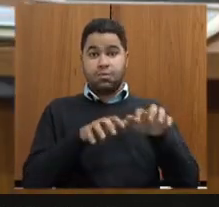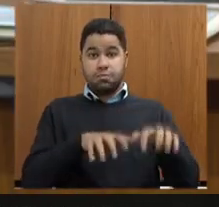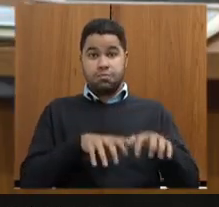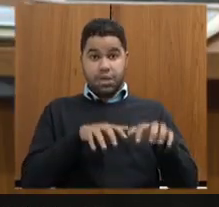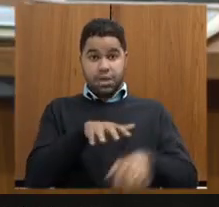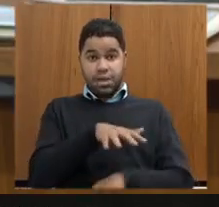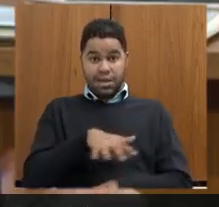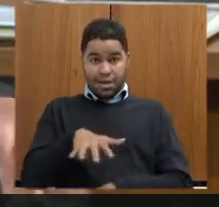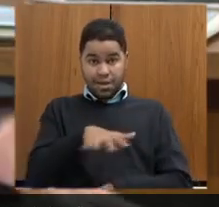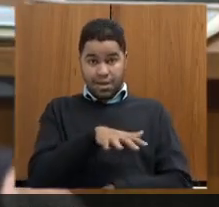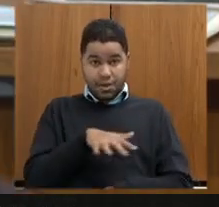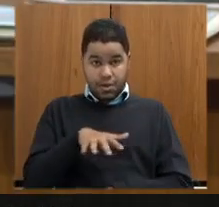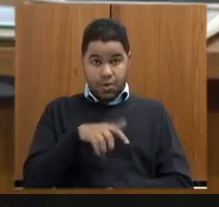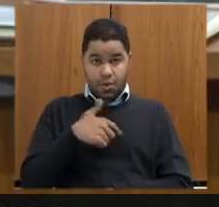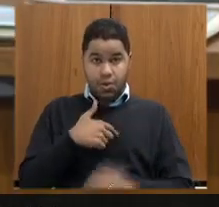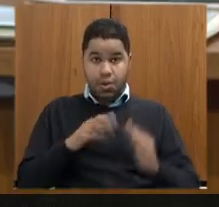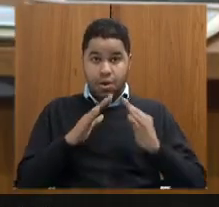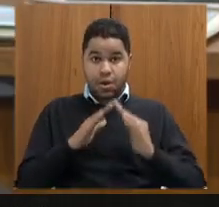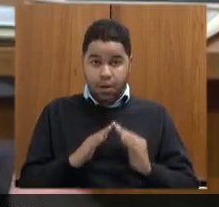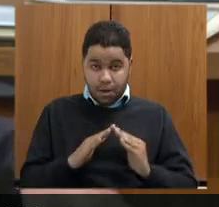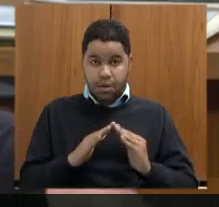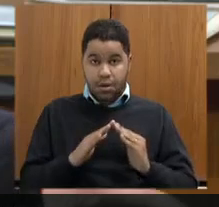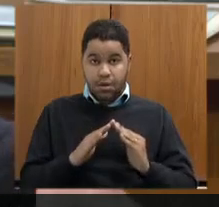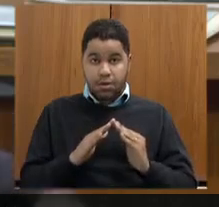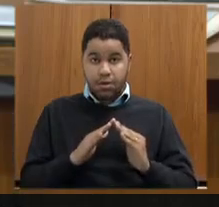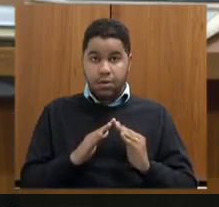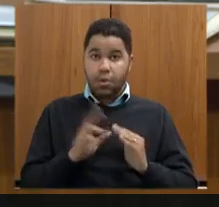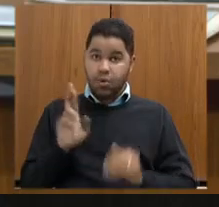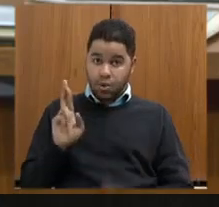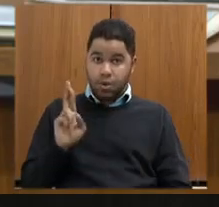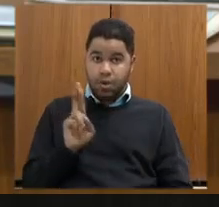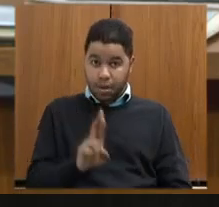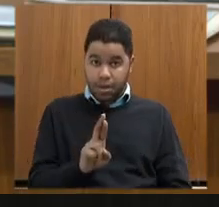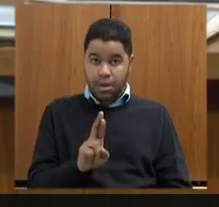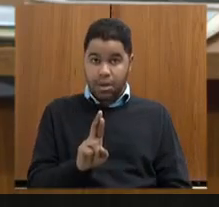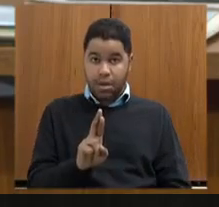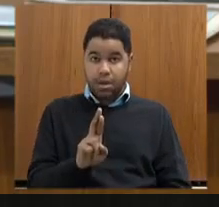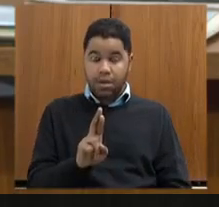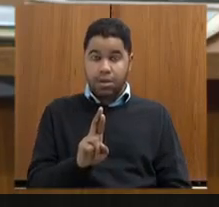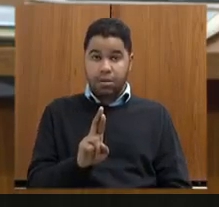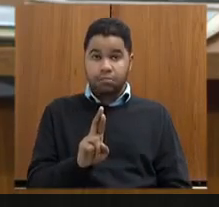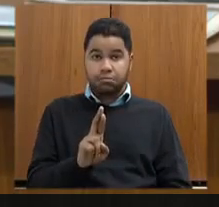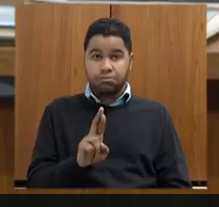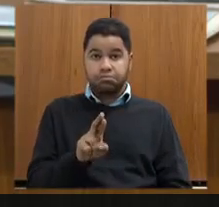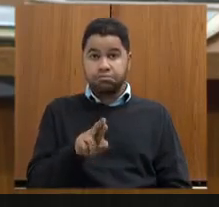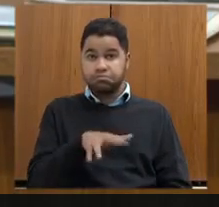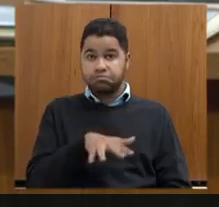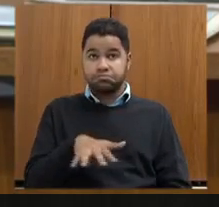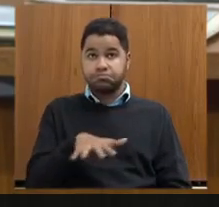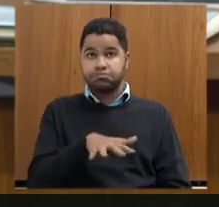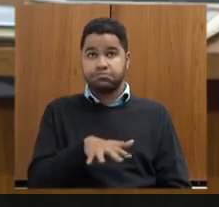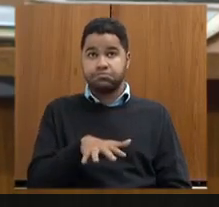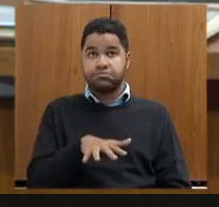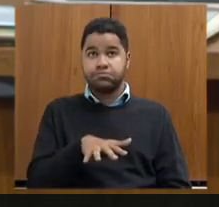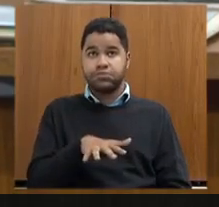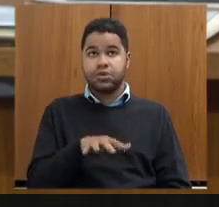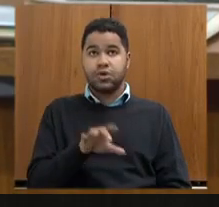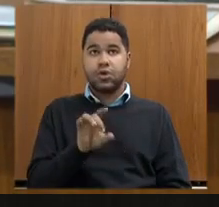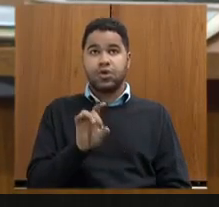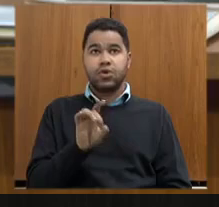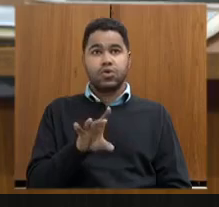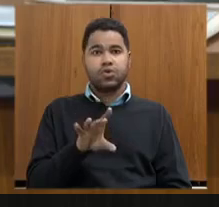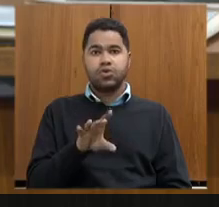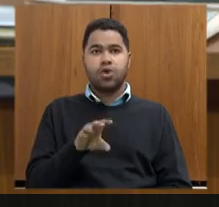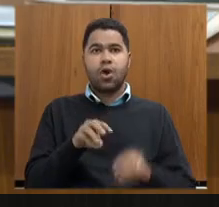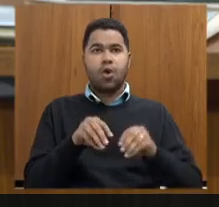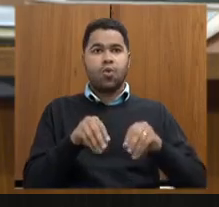região onde eu onde eu resido onde eu represento onde eu tenho a minha maior representatividade só fica o pó